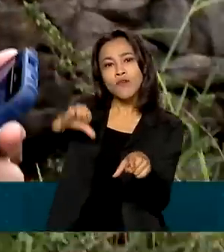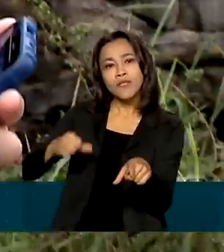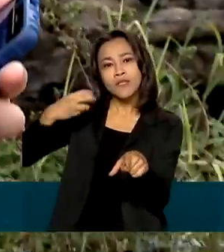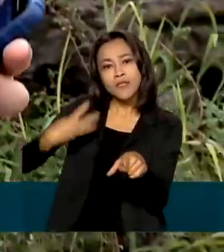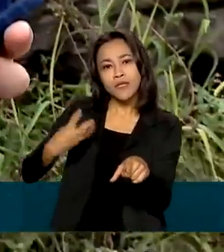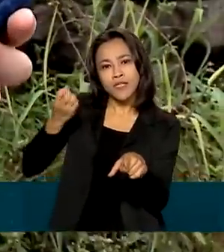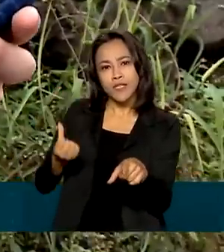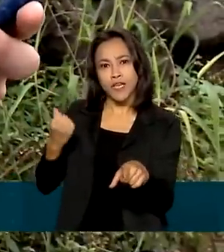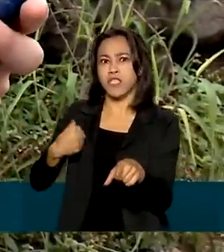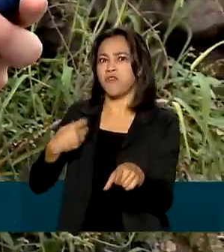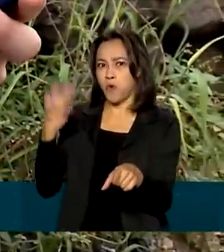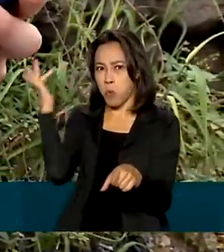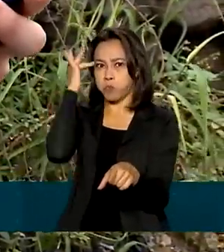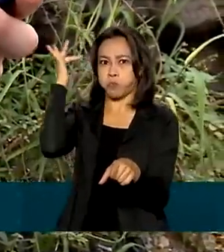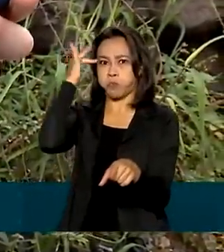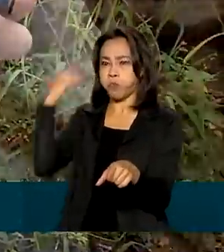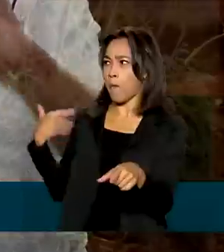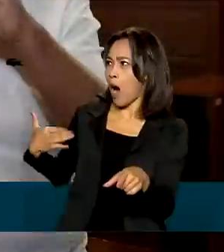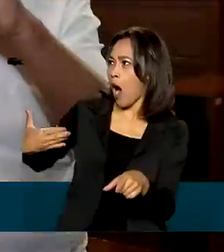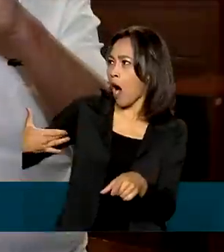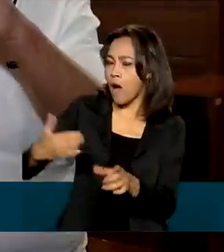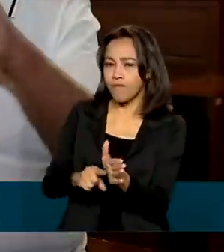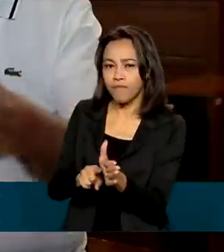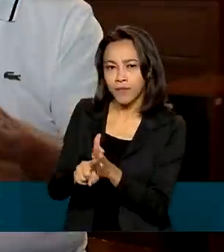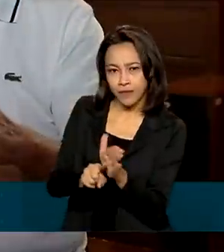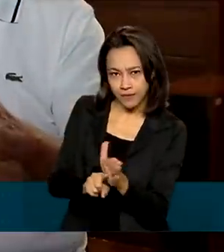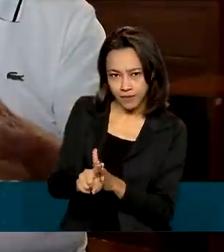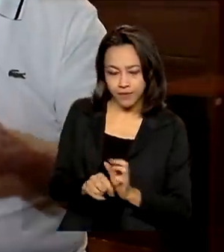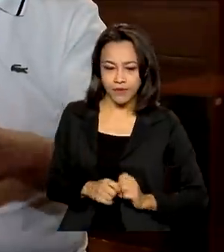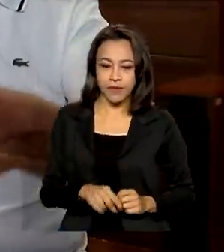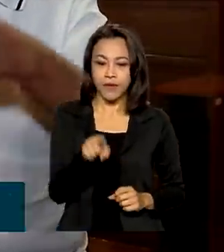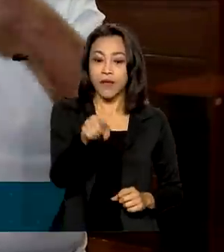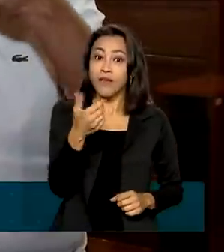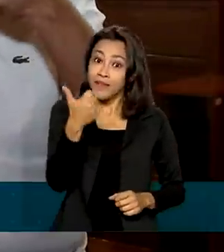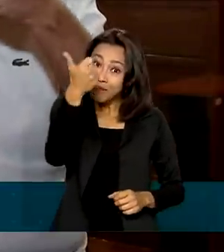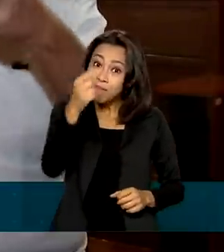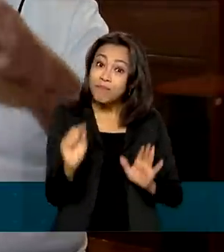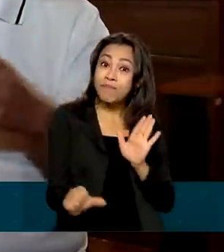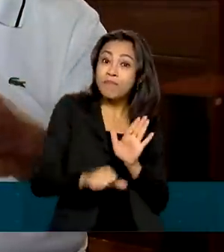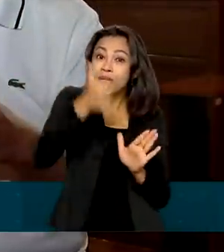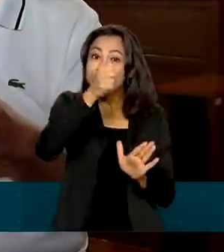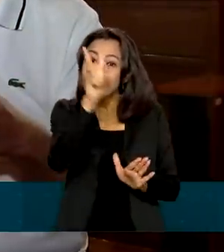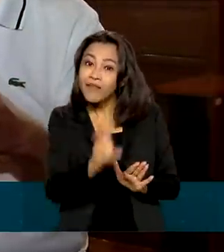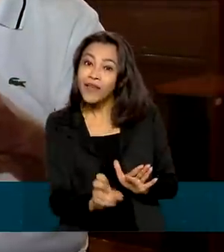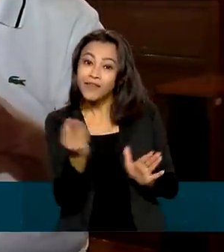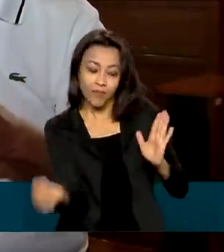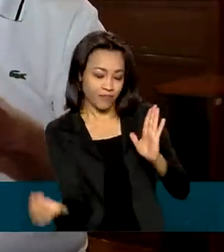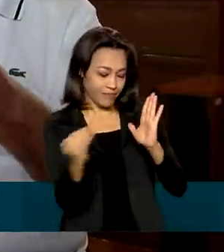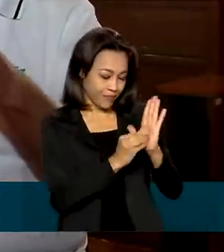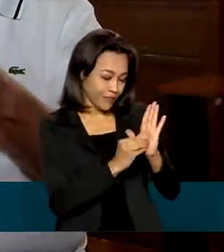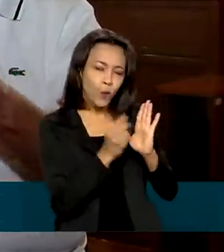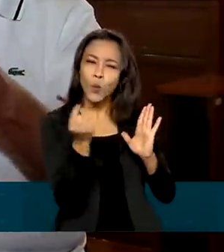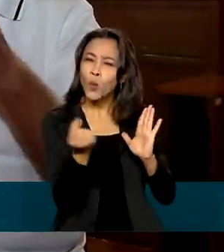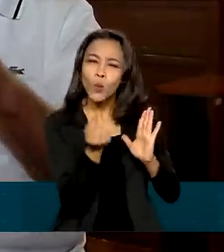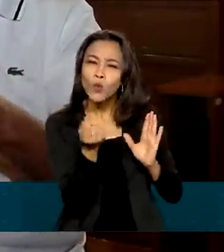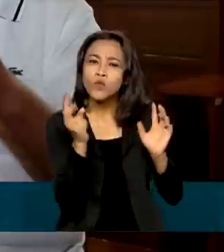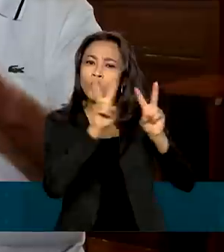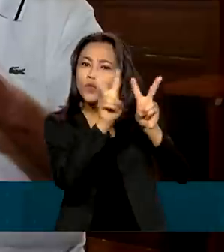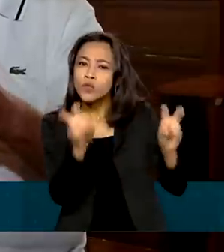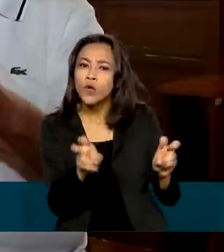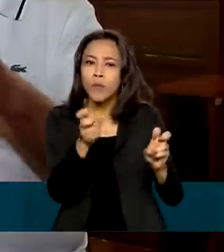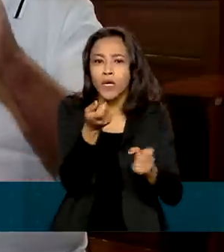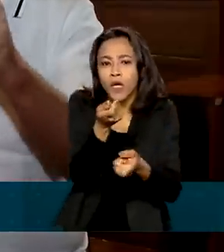modernizou a pesquisa. Nós vamos ter, pela primeira vez, estatísticas econômicas, estatísticas